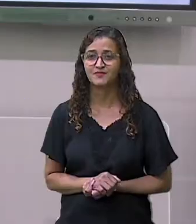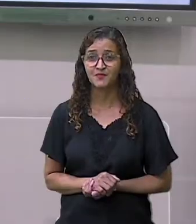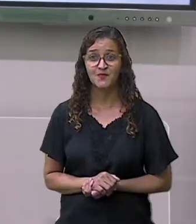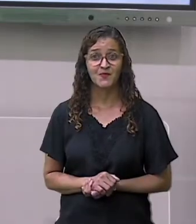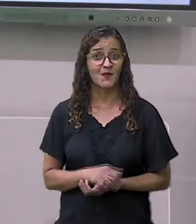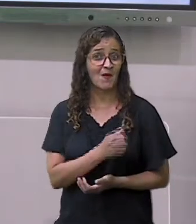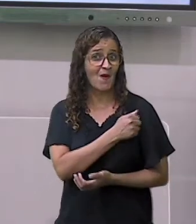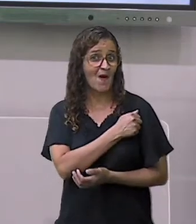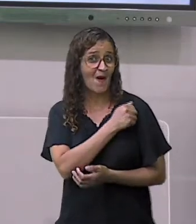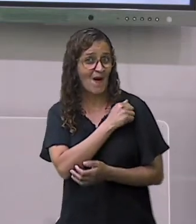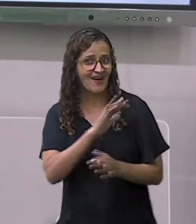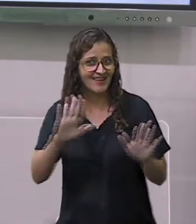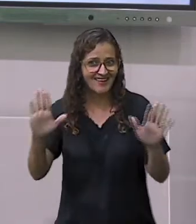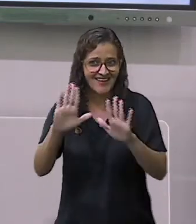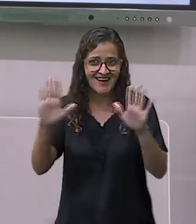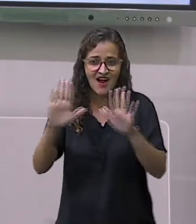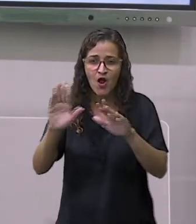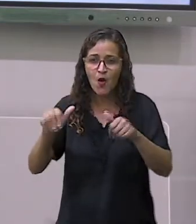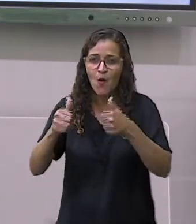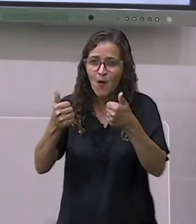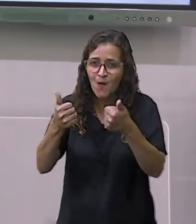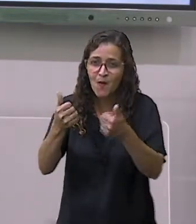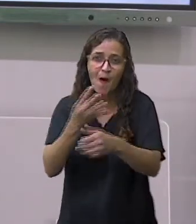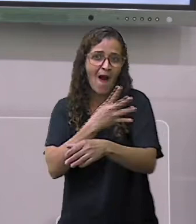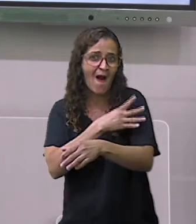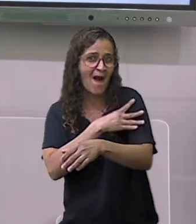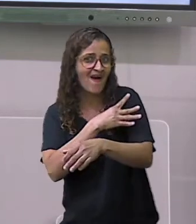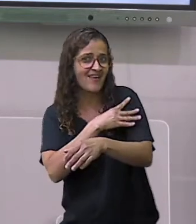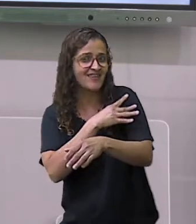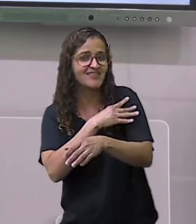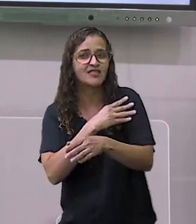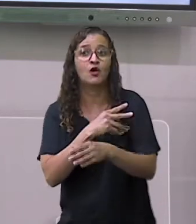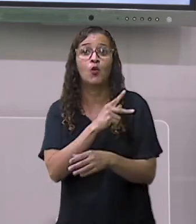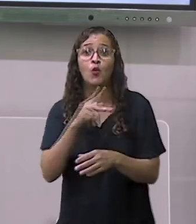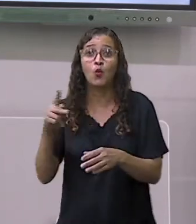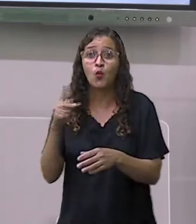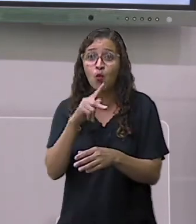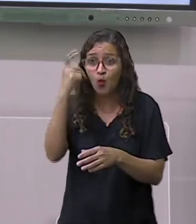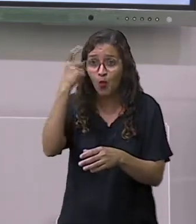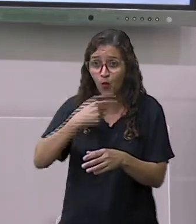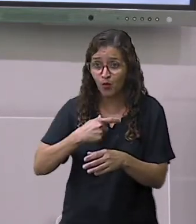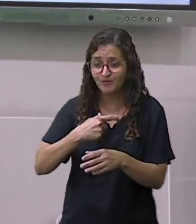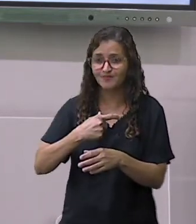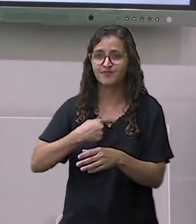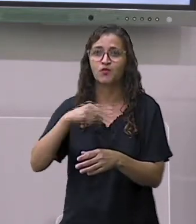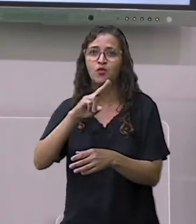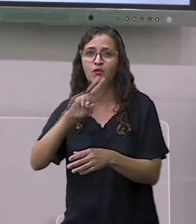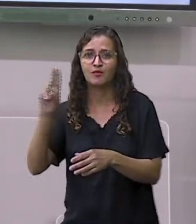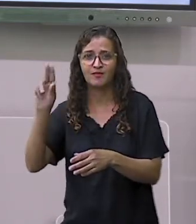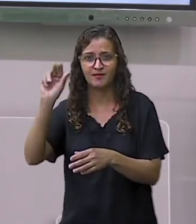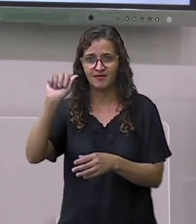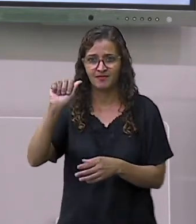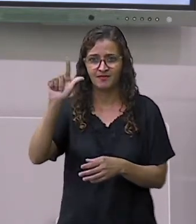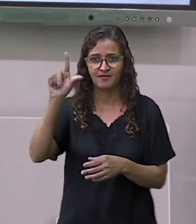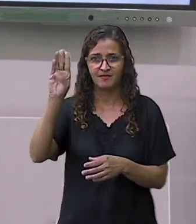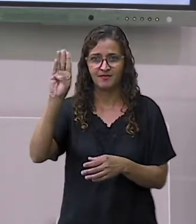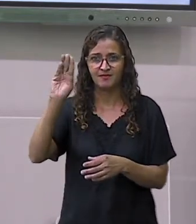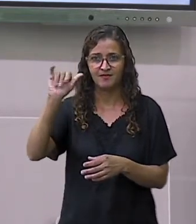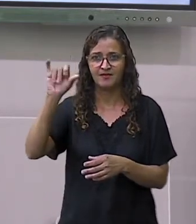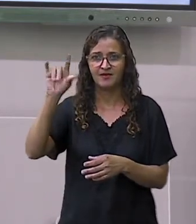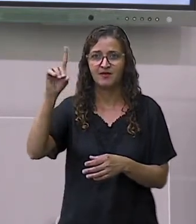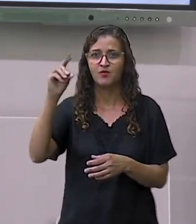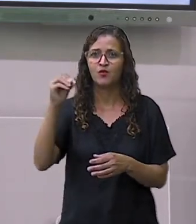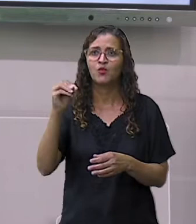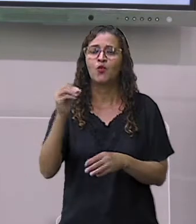Olá, estudantes do quarto ano! Eu sou a professora Albalide do componente curricular de